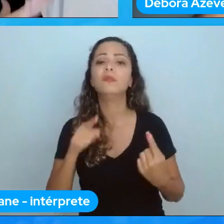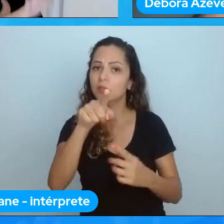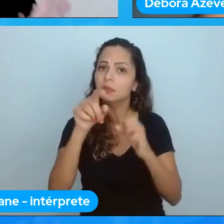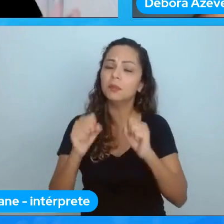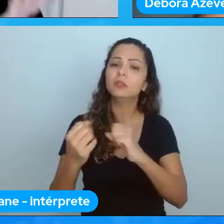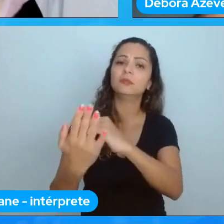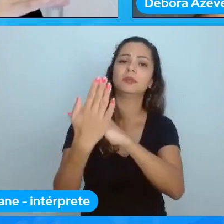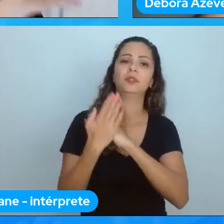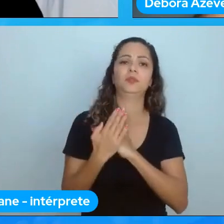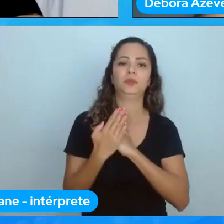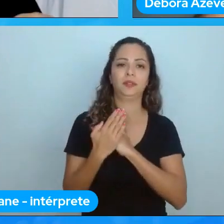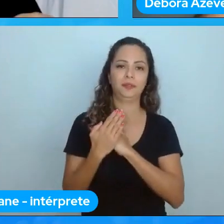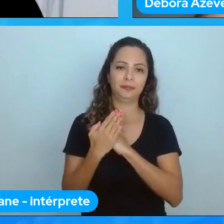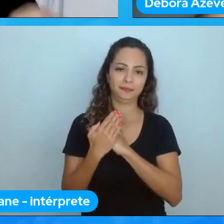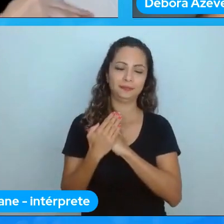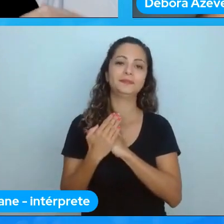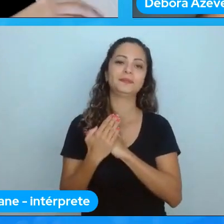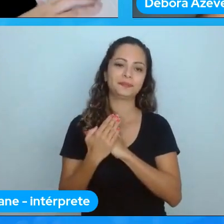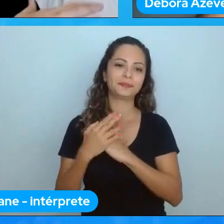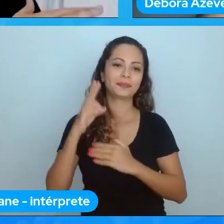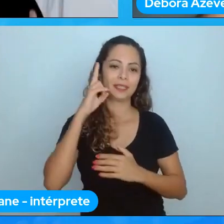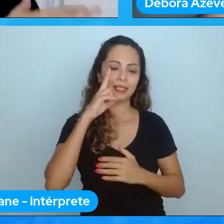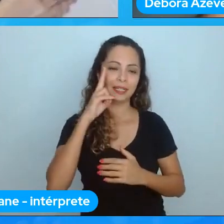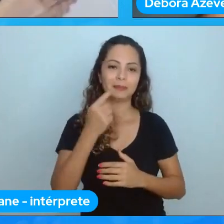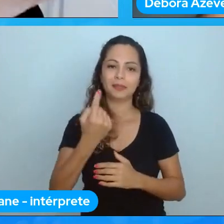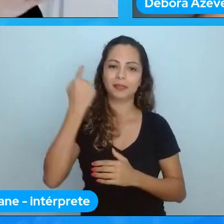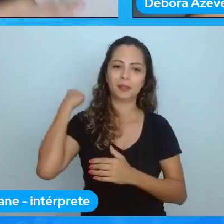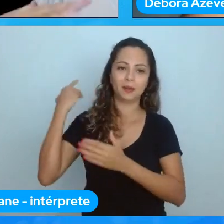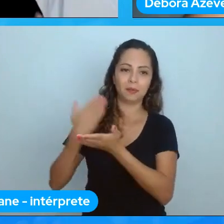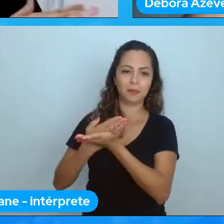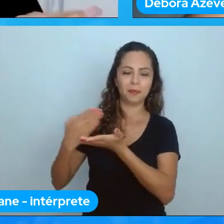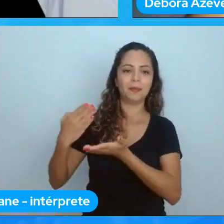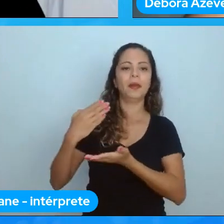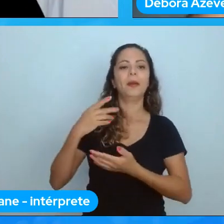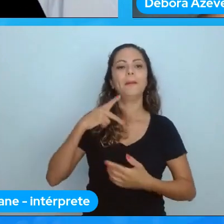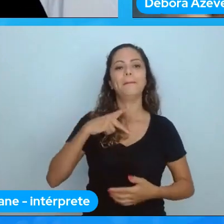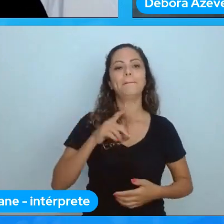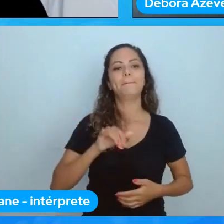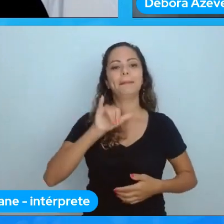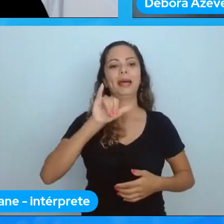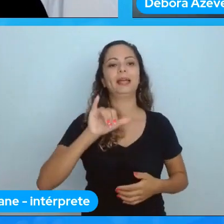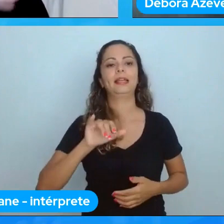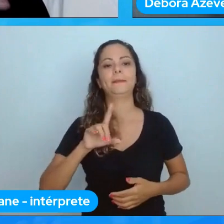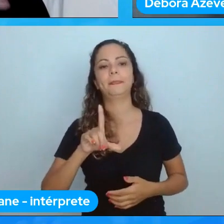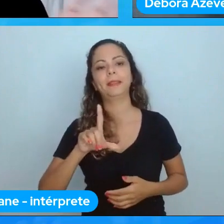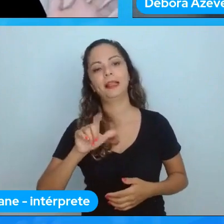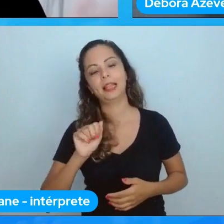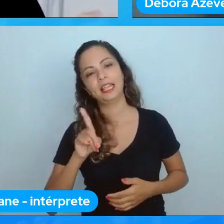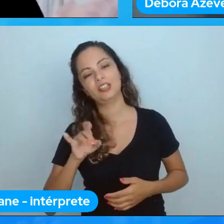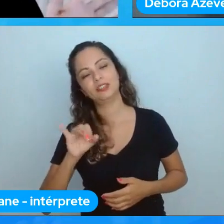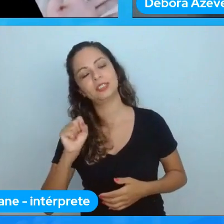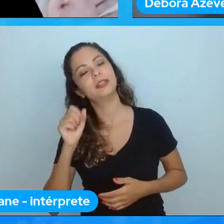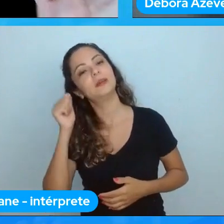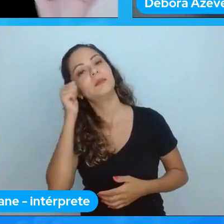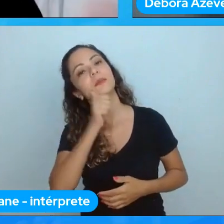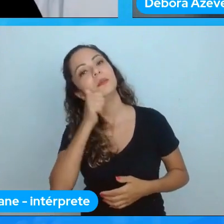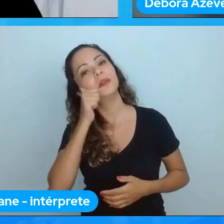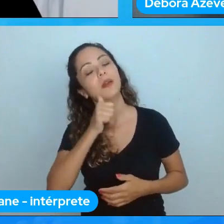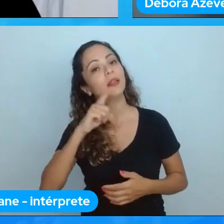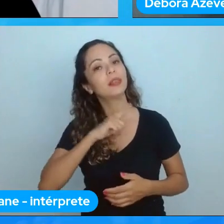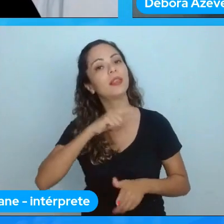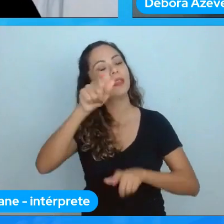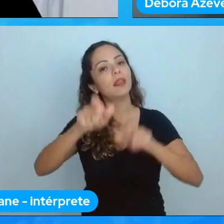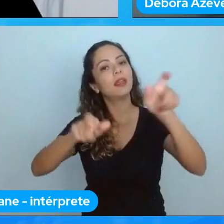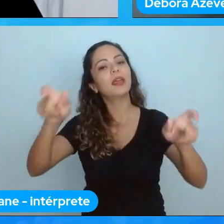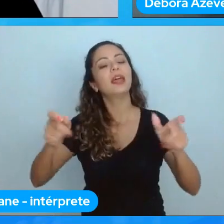a primeira iniciativa que a gente teve do Pai Leis foi a coisa da mentoria a gente chamou tipo mentoras a gente